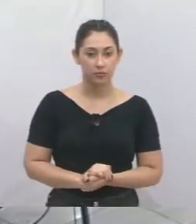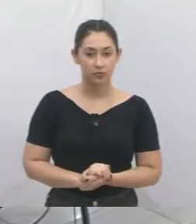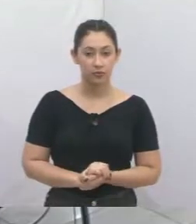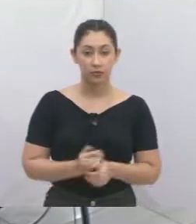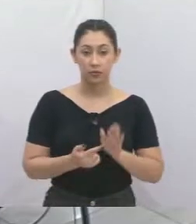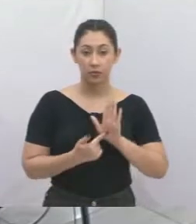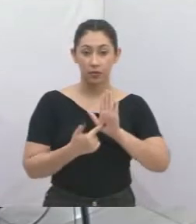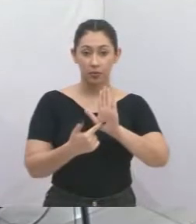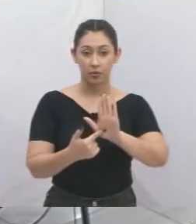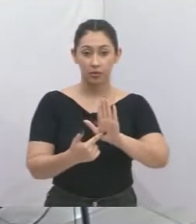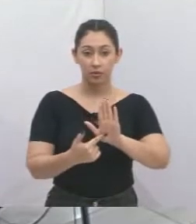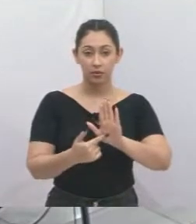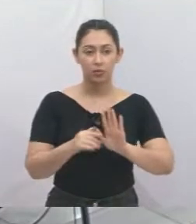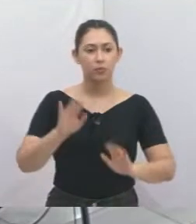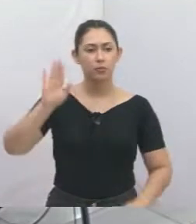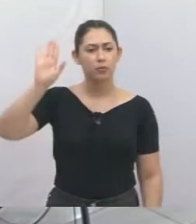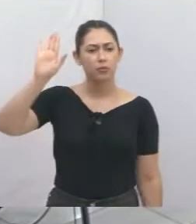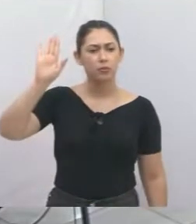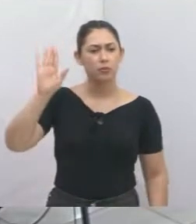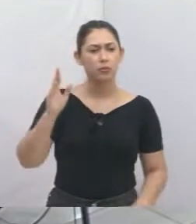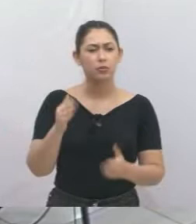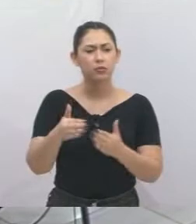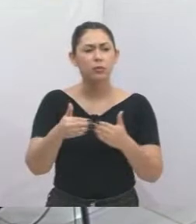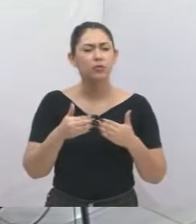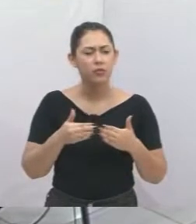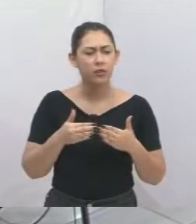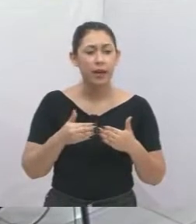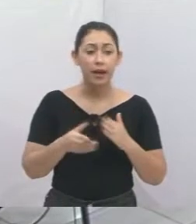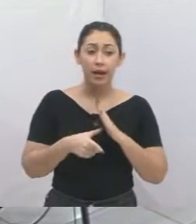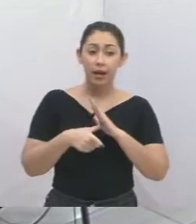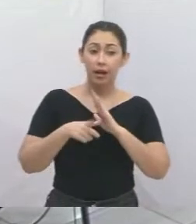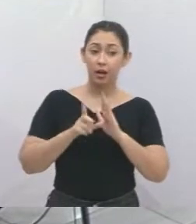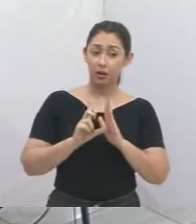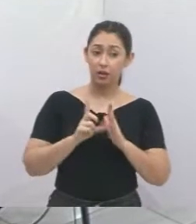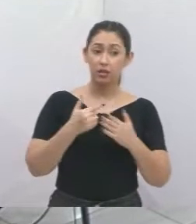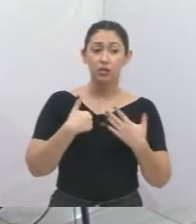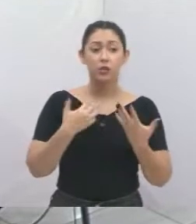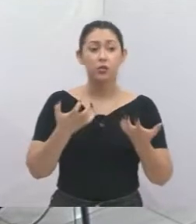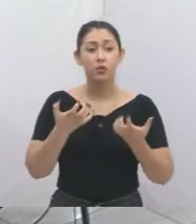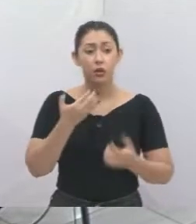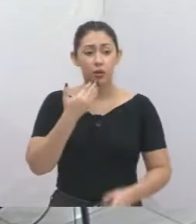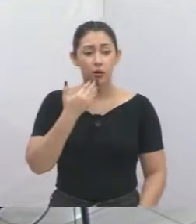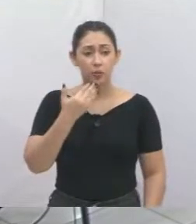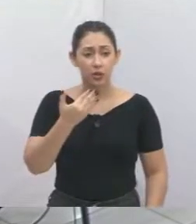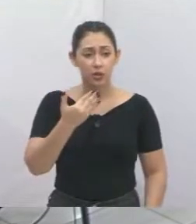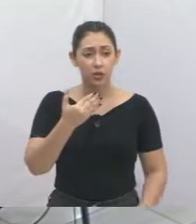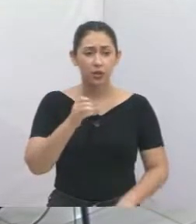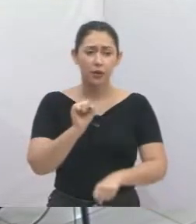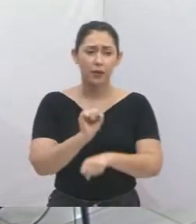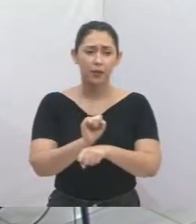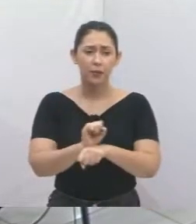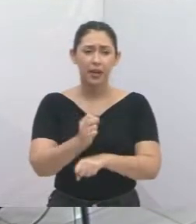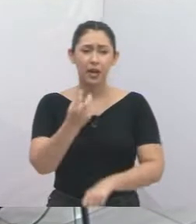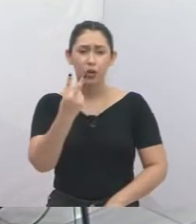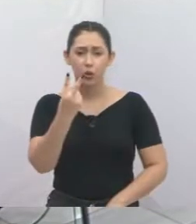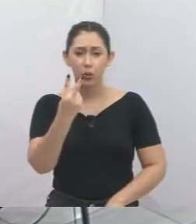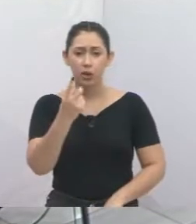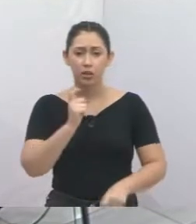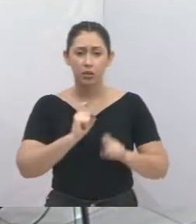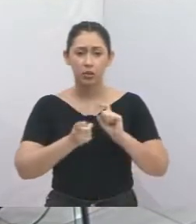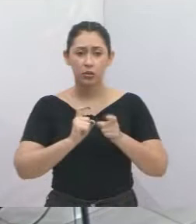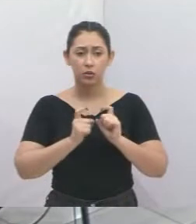Apresentação do projeto. Presidente, por favor. Antes de discutir o projeto, quero pedir adiamento por duas sessões.